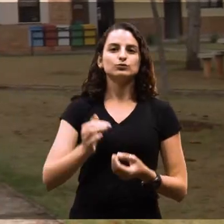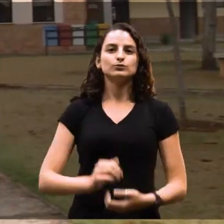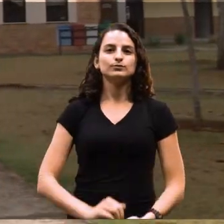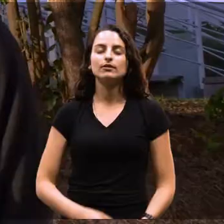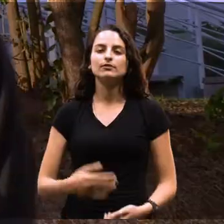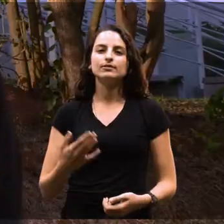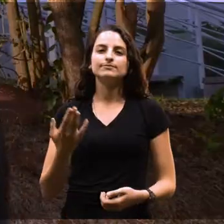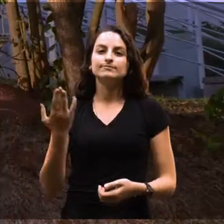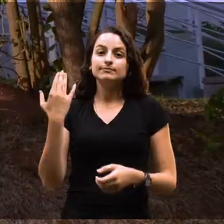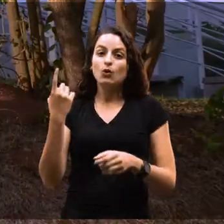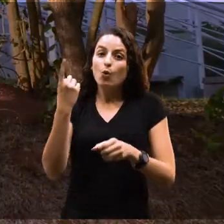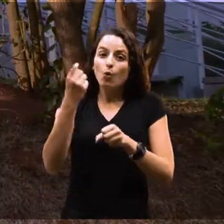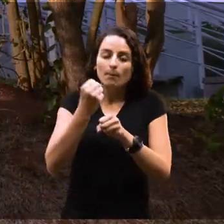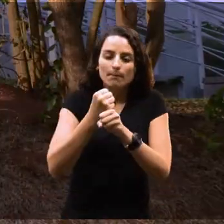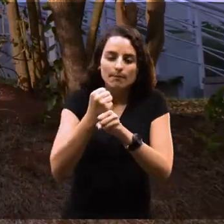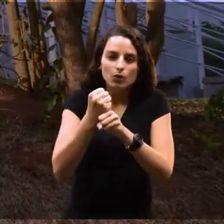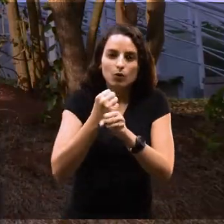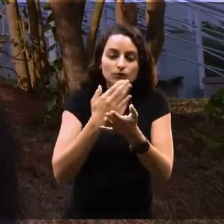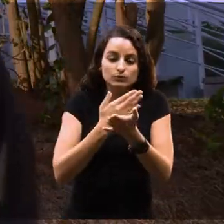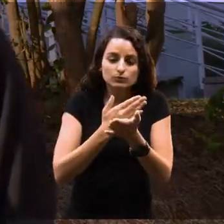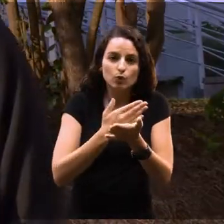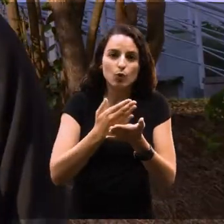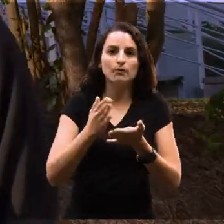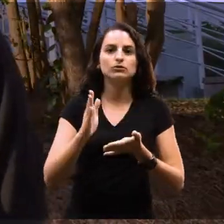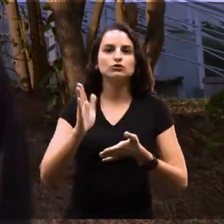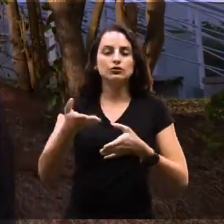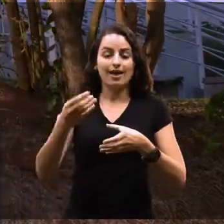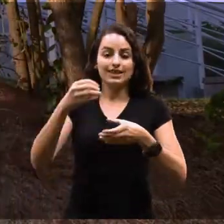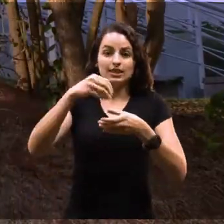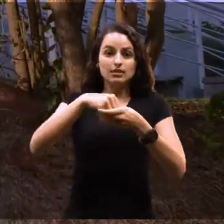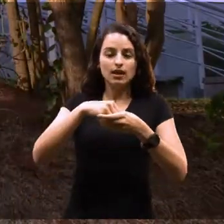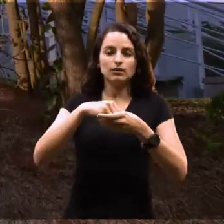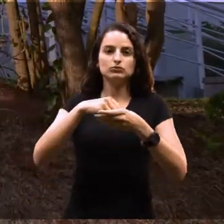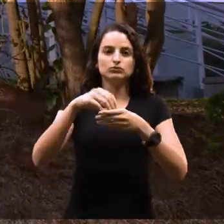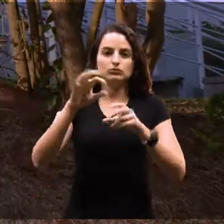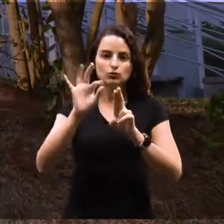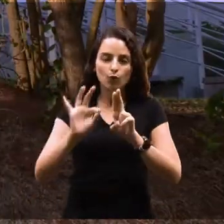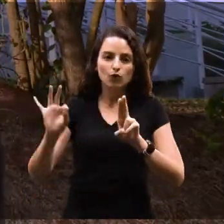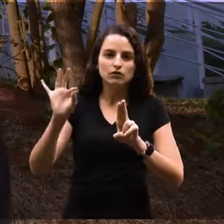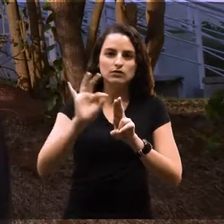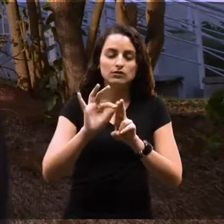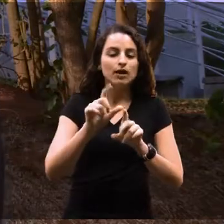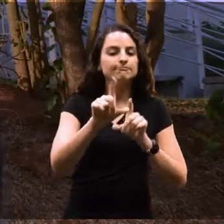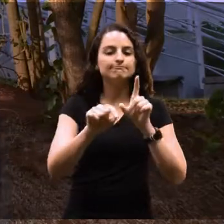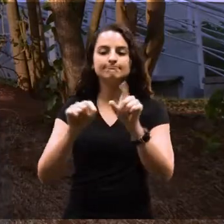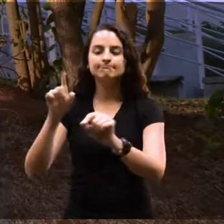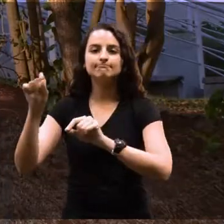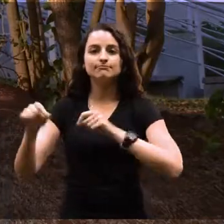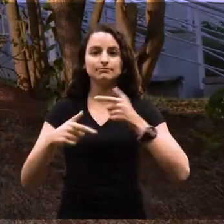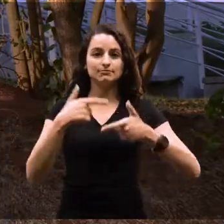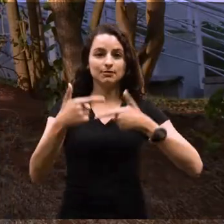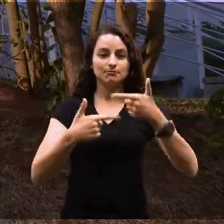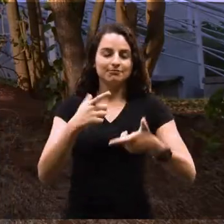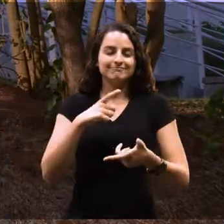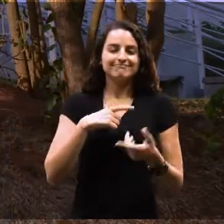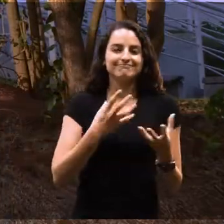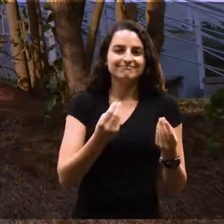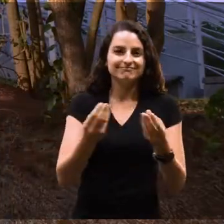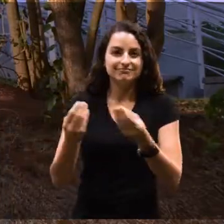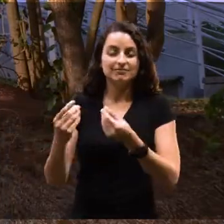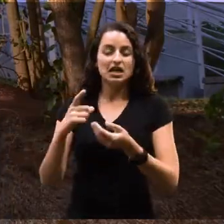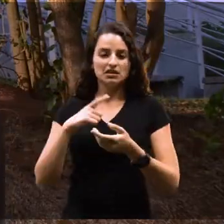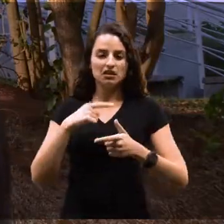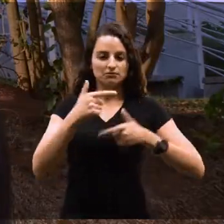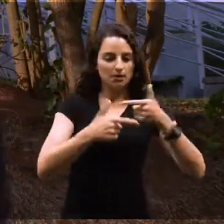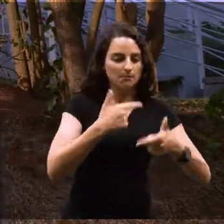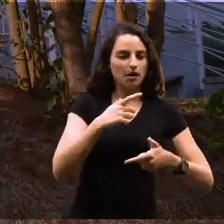ações. Desde o primeiro ano, você já começa dentro da faculdade com muitas opções de trabalho aqui dentro. São vários